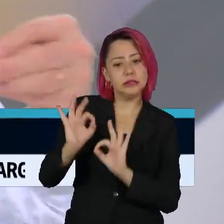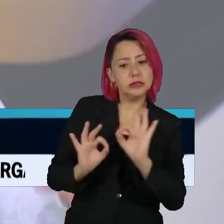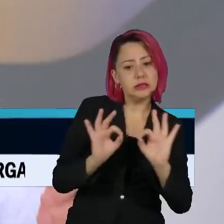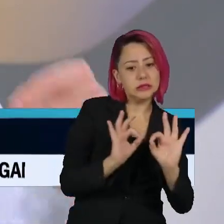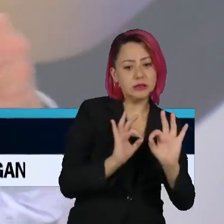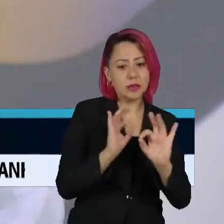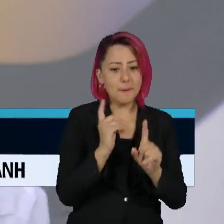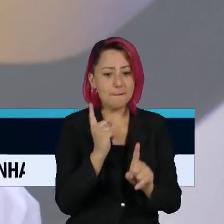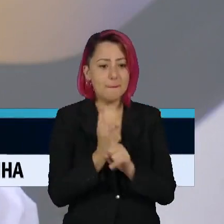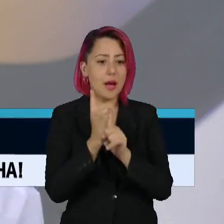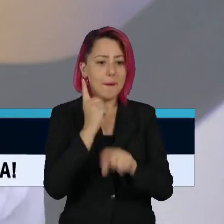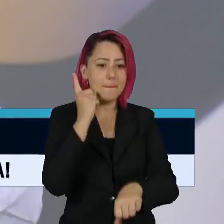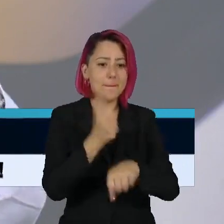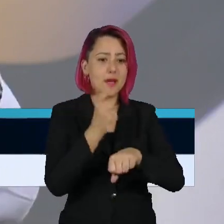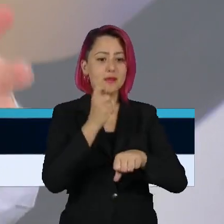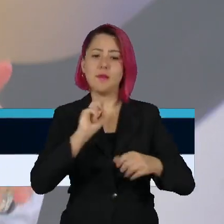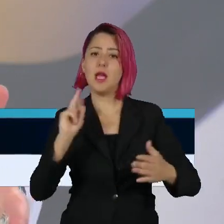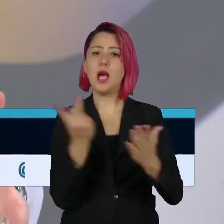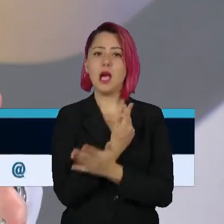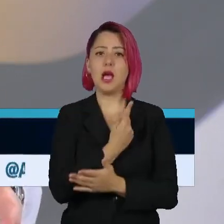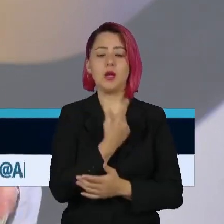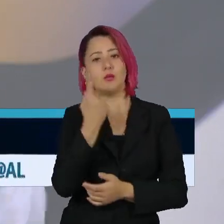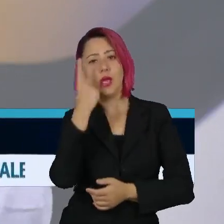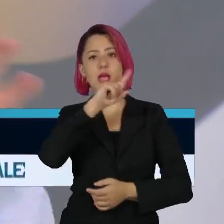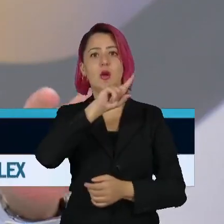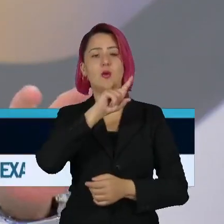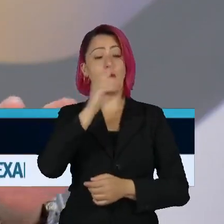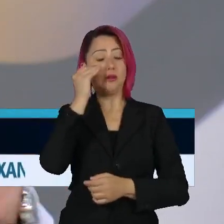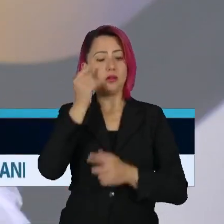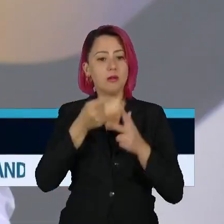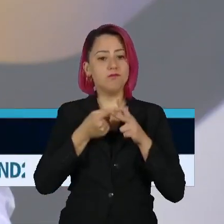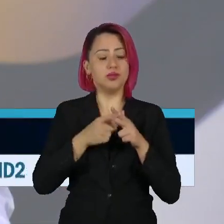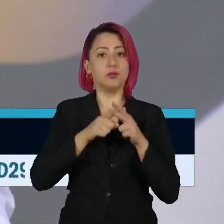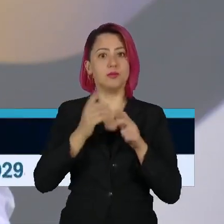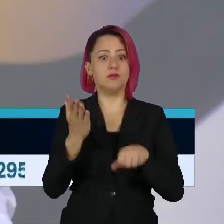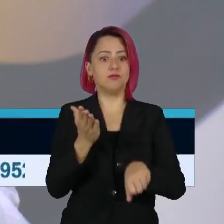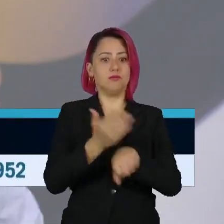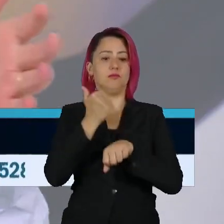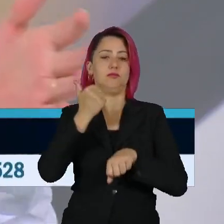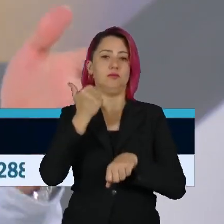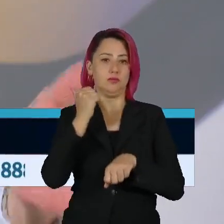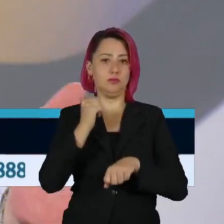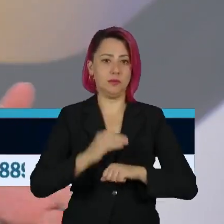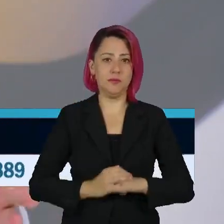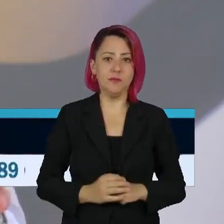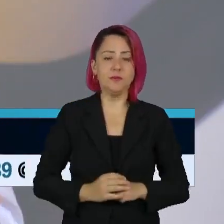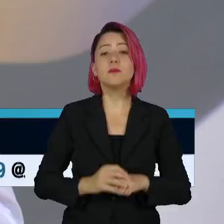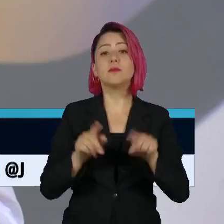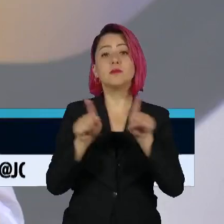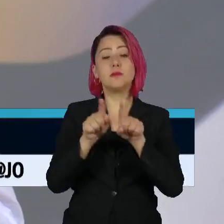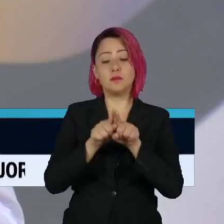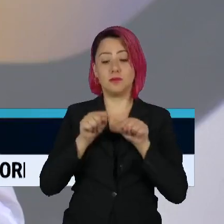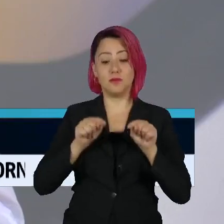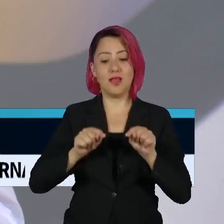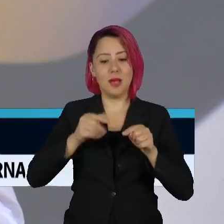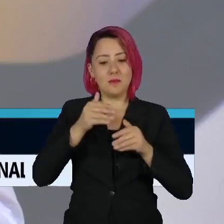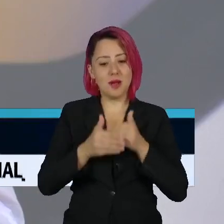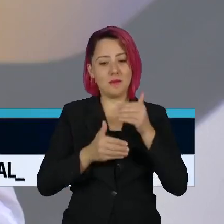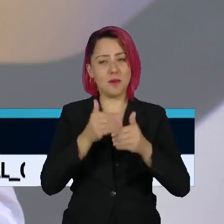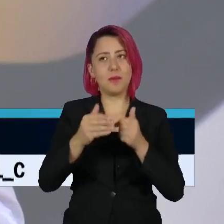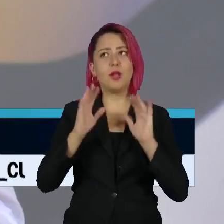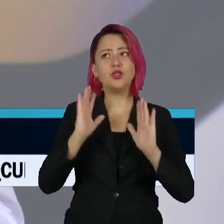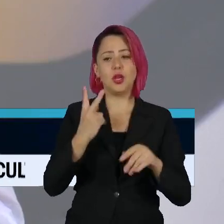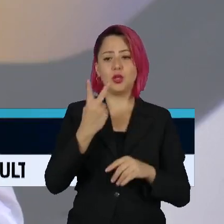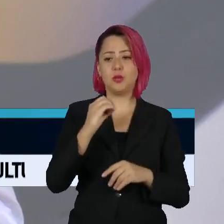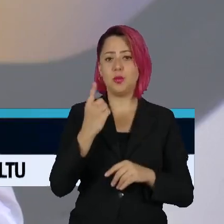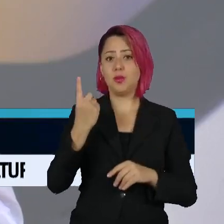adversos, explicar os eventos adversos e corrigir. Esse é o ponto número um. O ponto número dois é que, nesse processo, e desde 2013